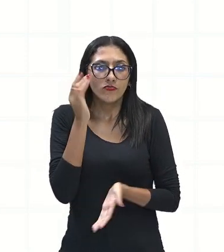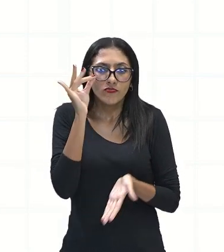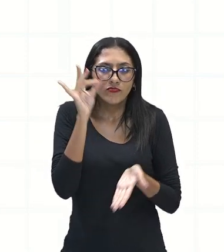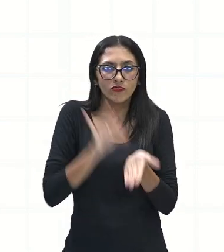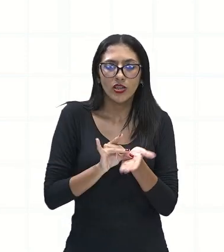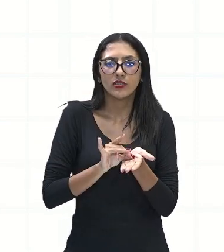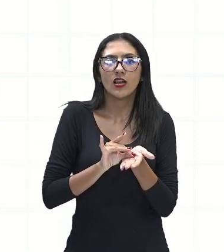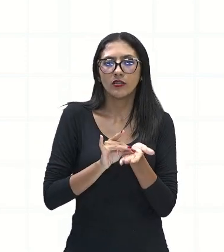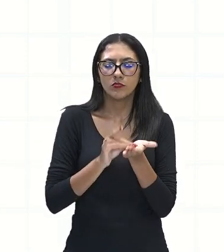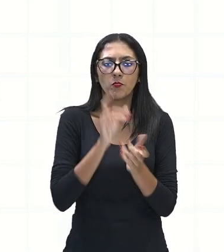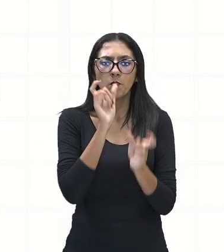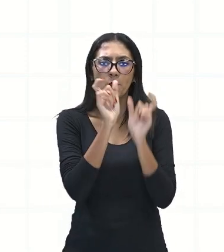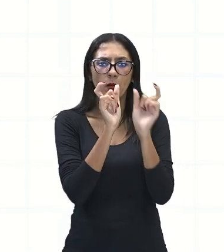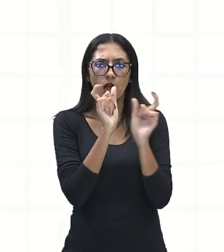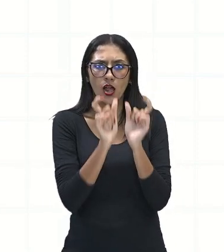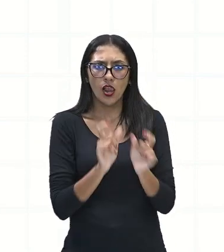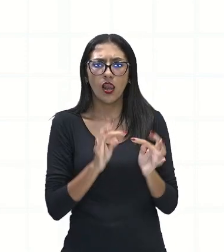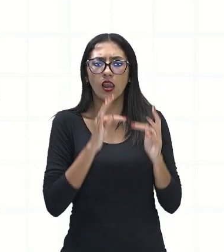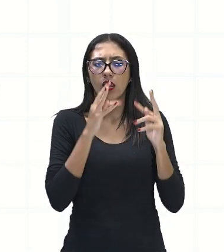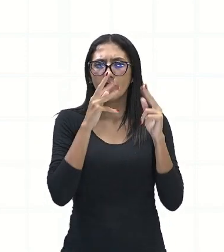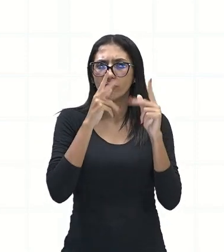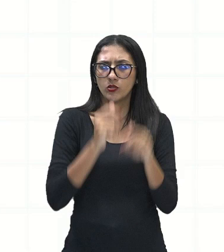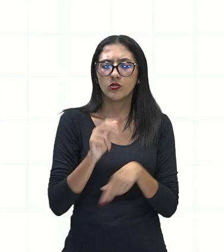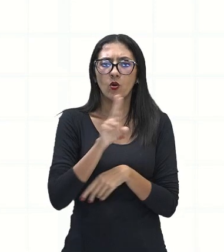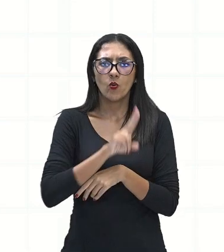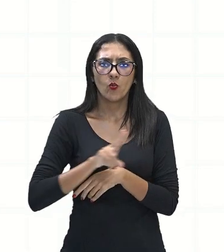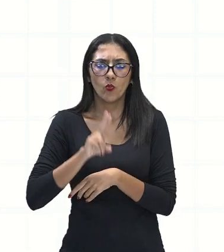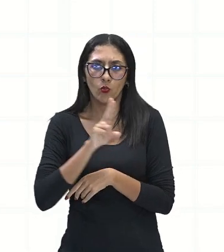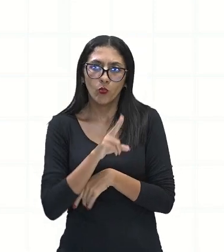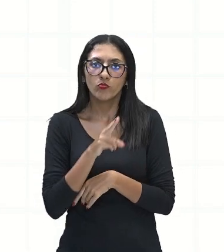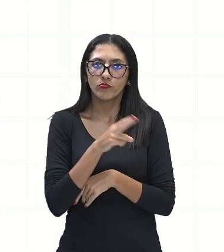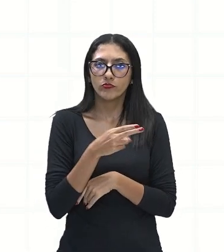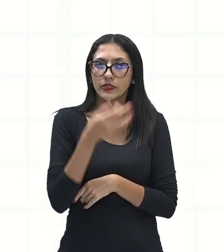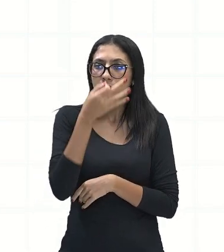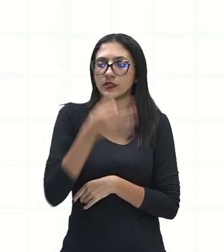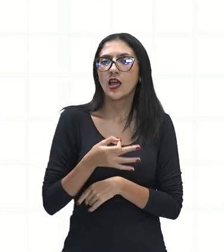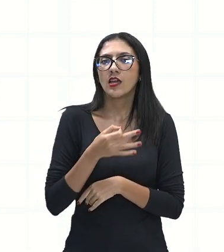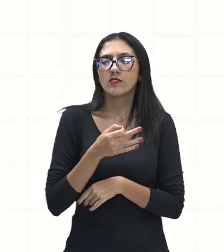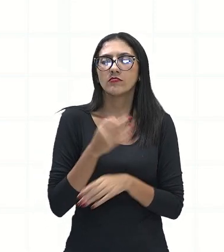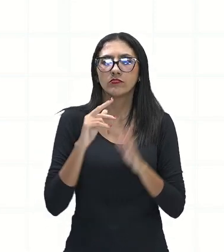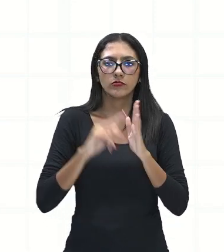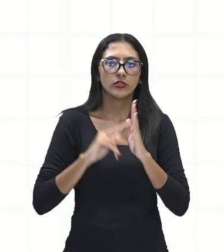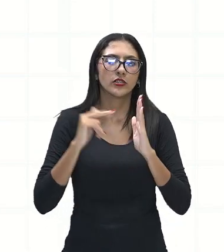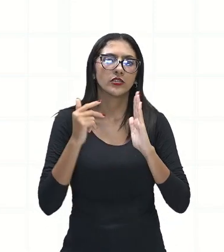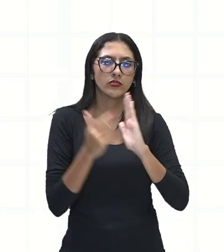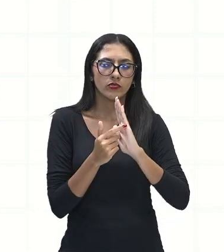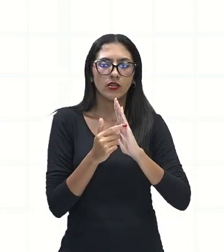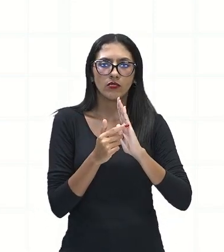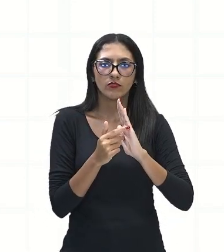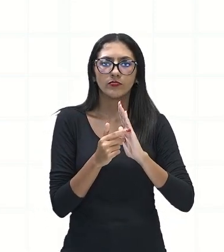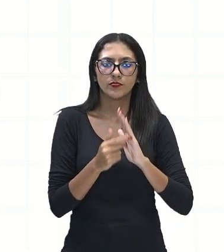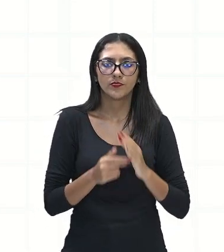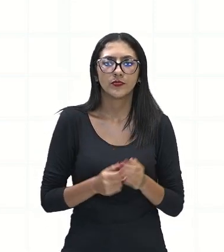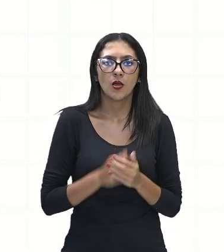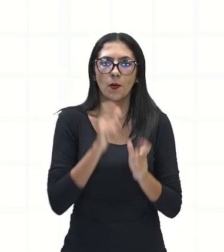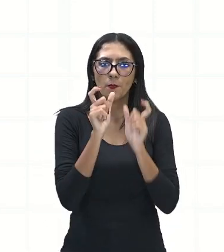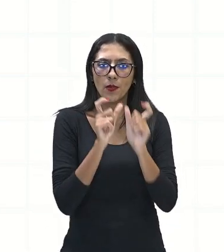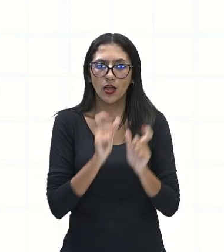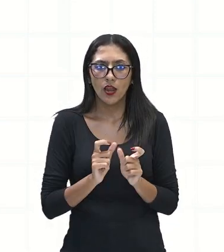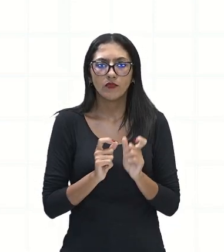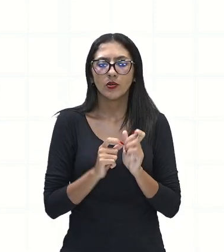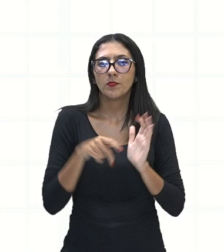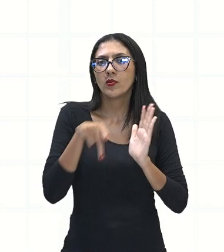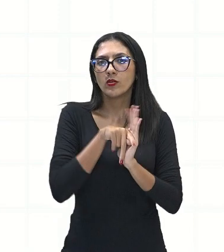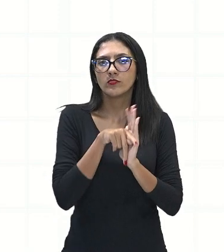As palavras são colocadas de maneira como acontece na realidade. O que significa no